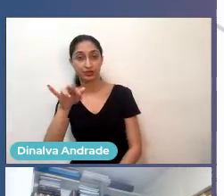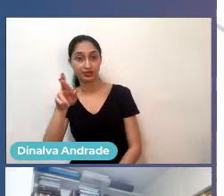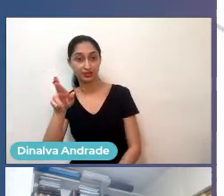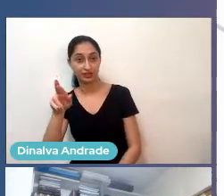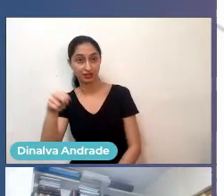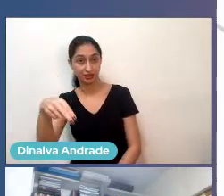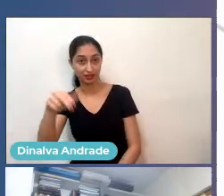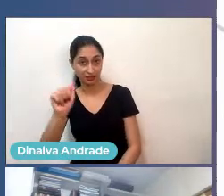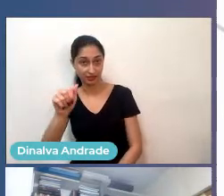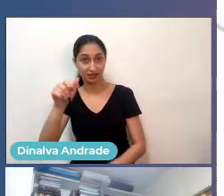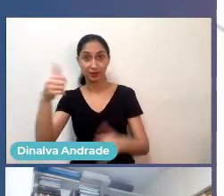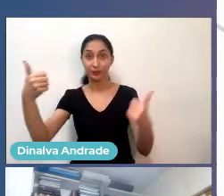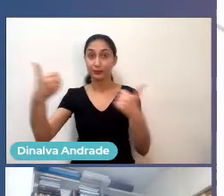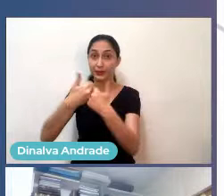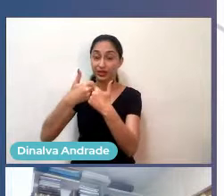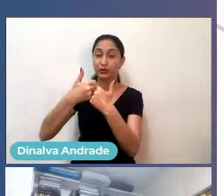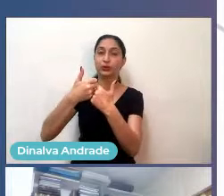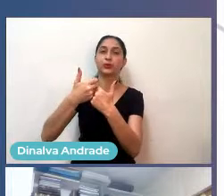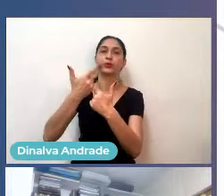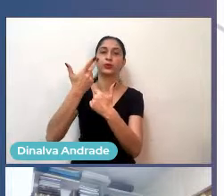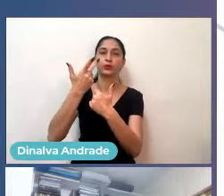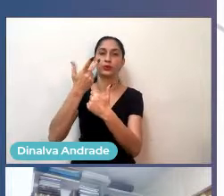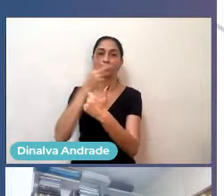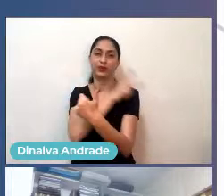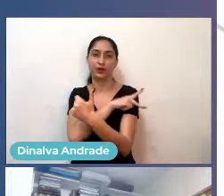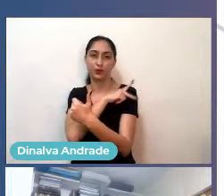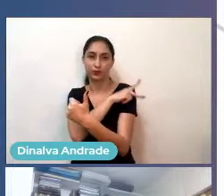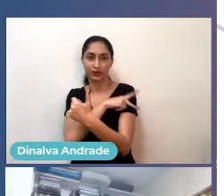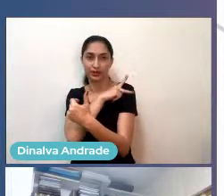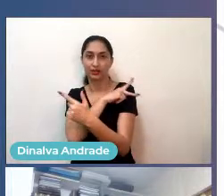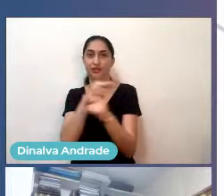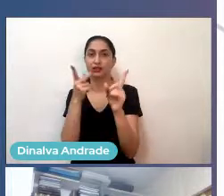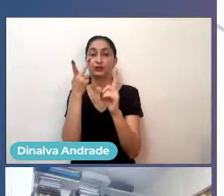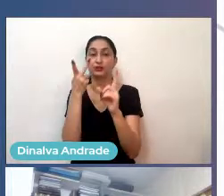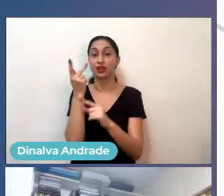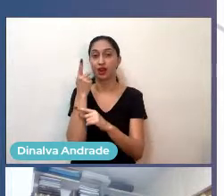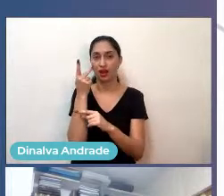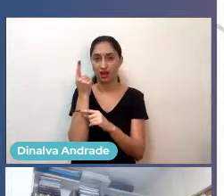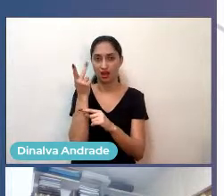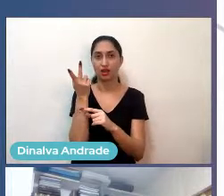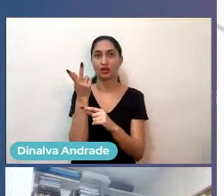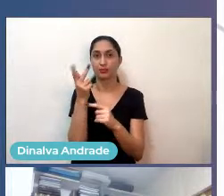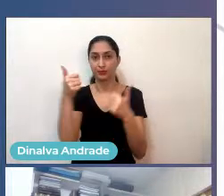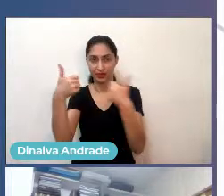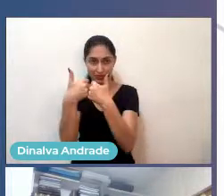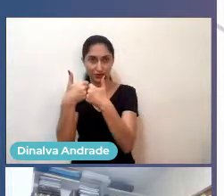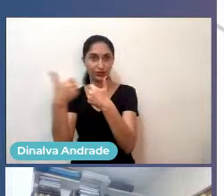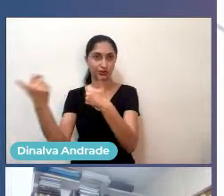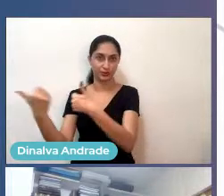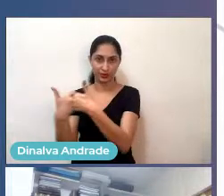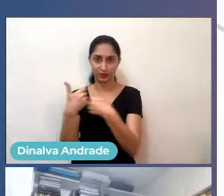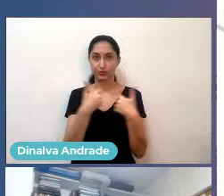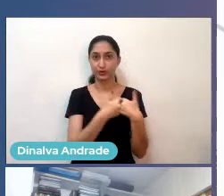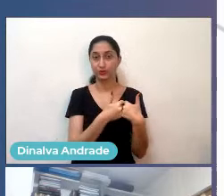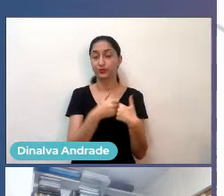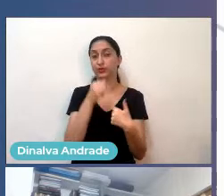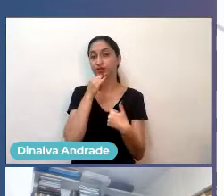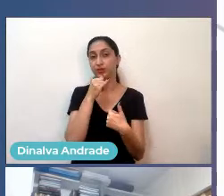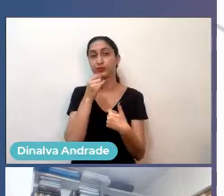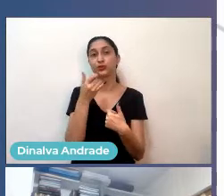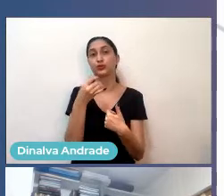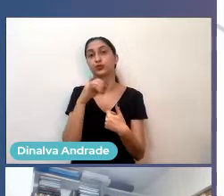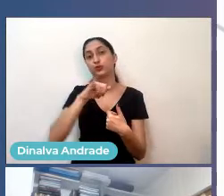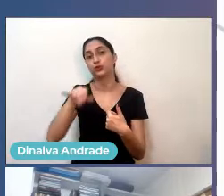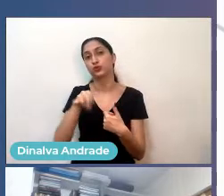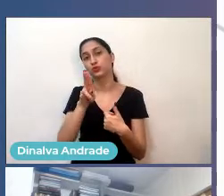e com o Piauí. E dentro do ecossistema já do Ceará, que fica ali, Crato e Juazeiro, existem